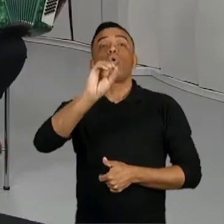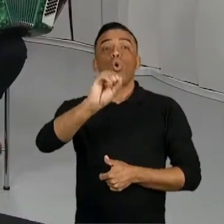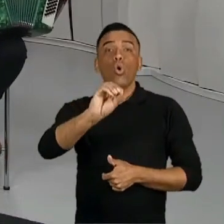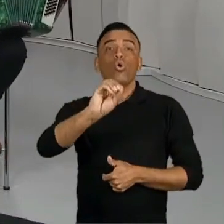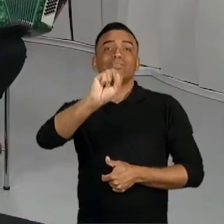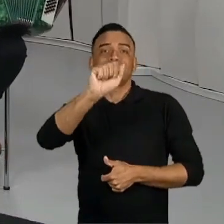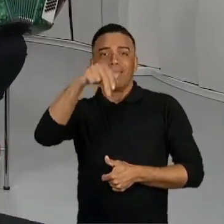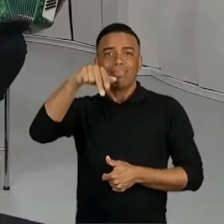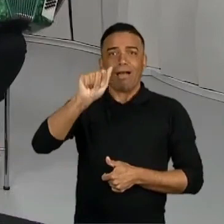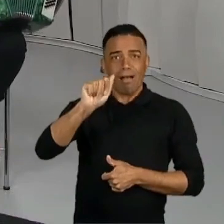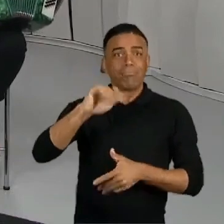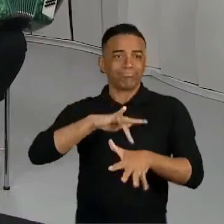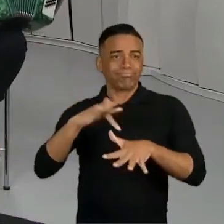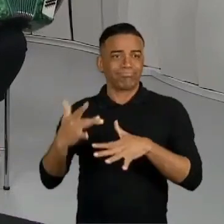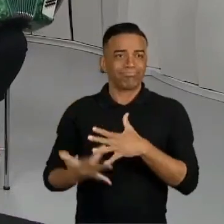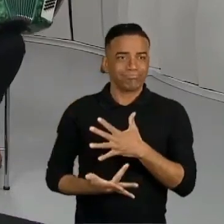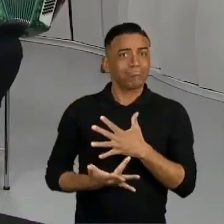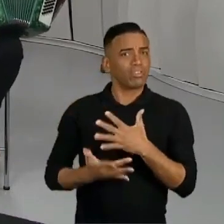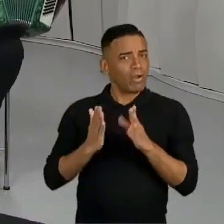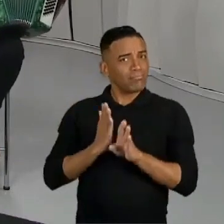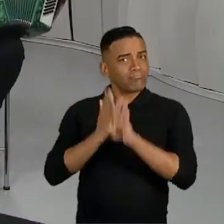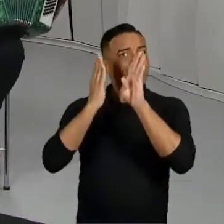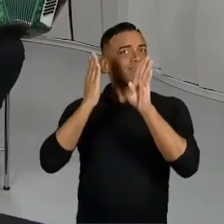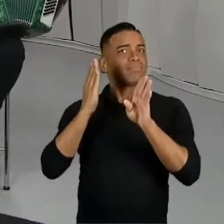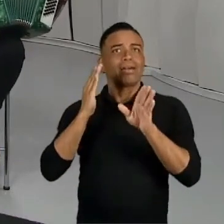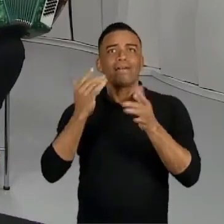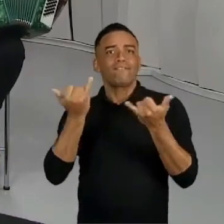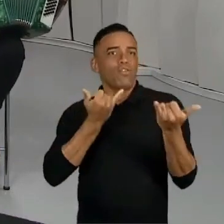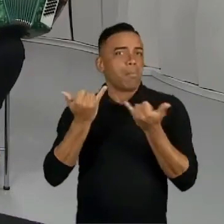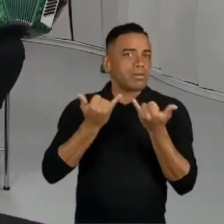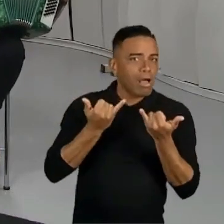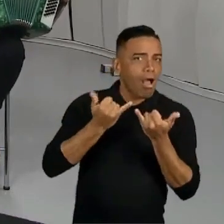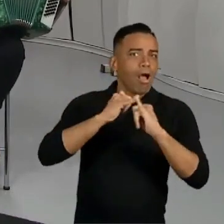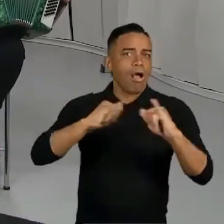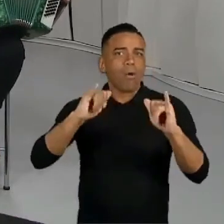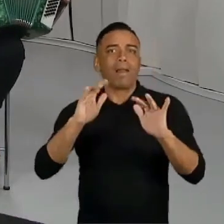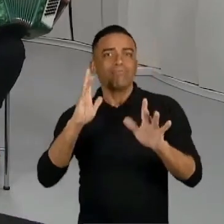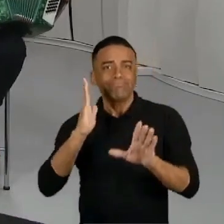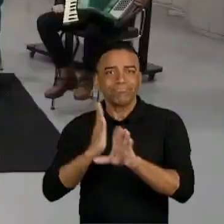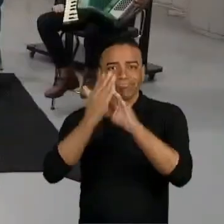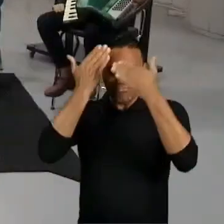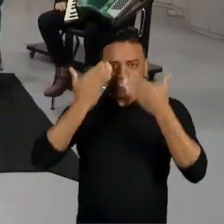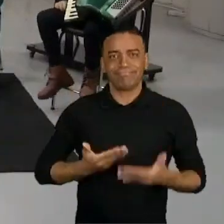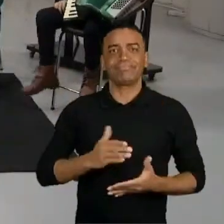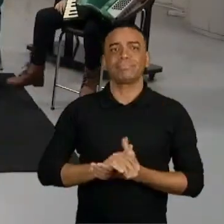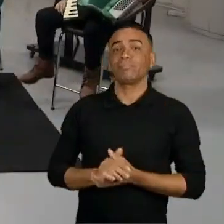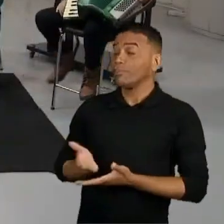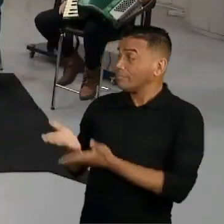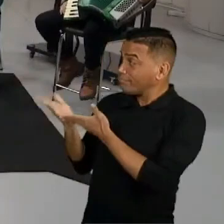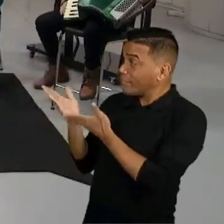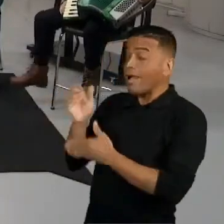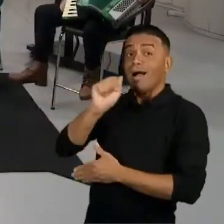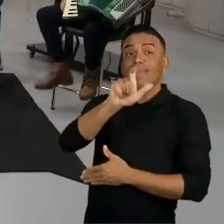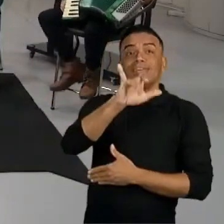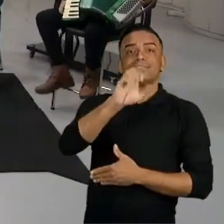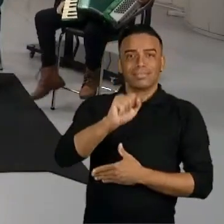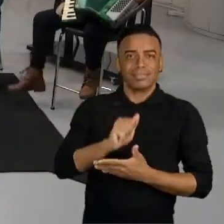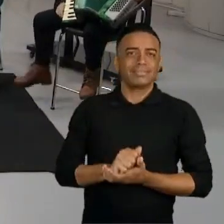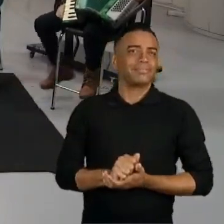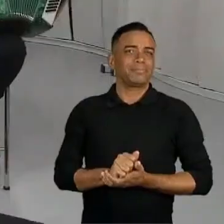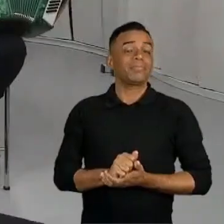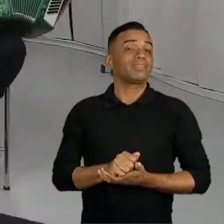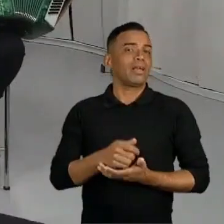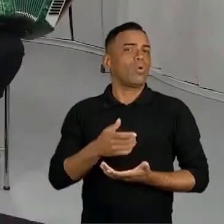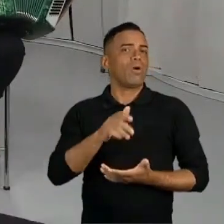sociais. Eu acredito que lá você consegue todas as informações pra me contatar. A Alice também? Sim, nas minhas redes